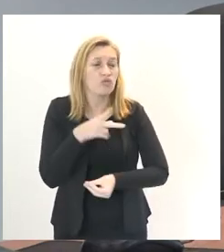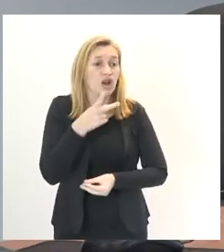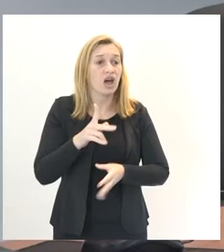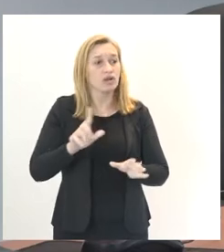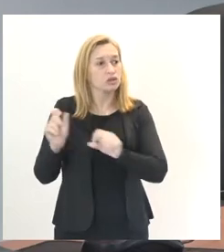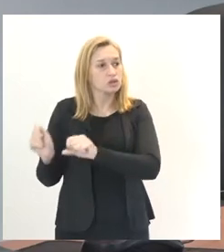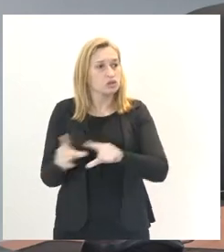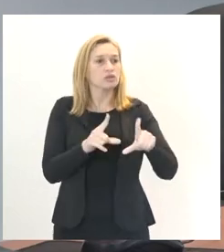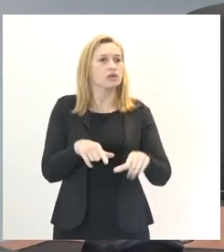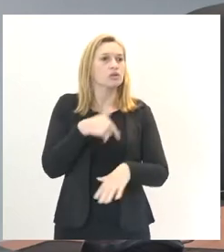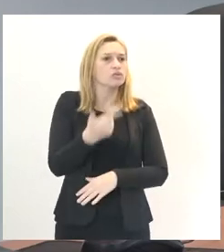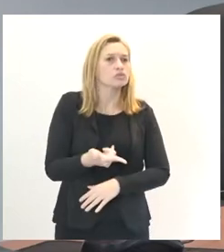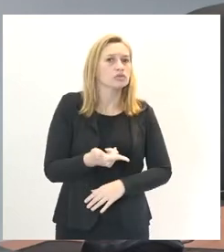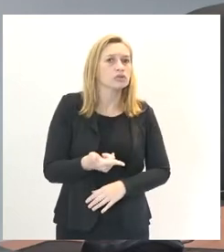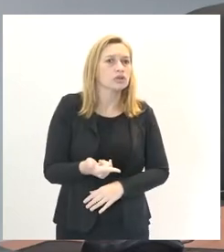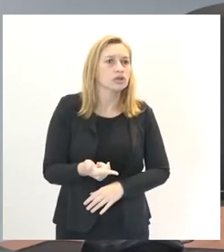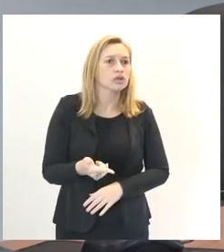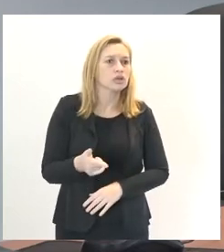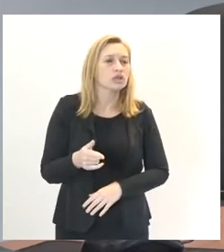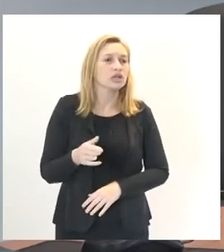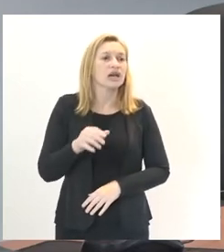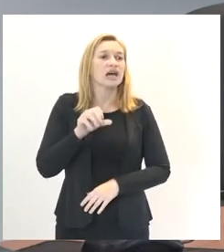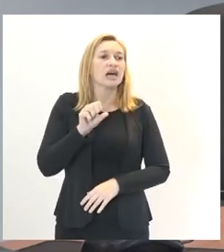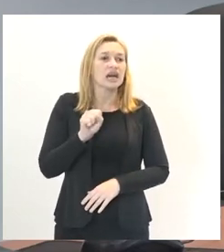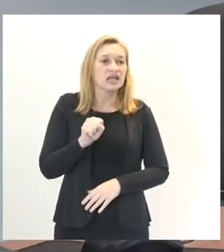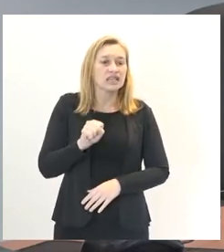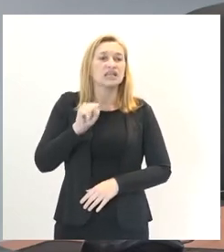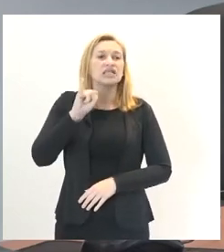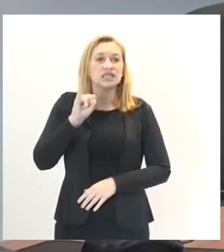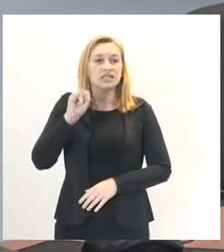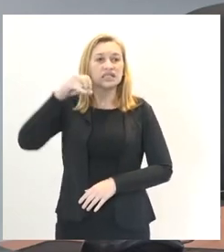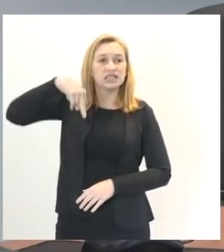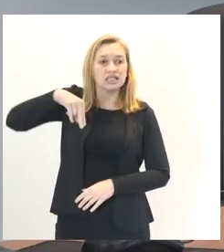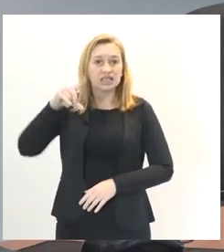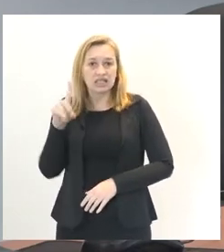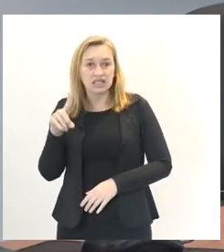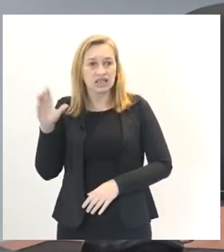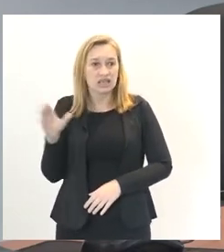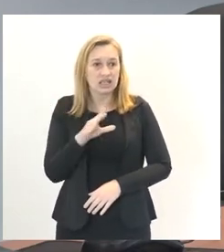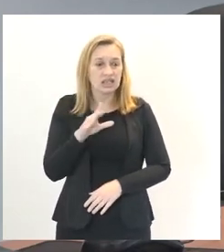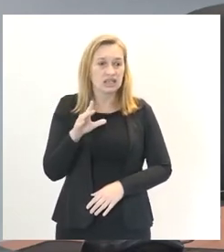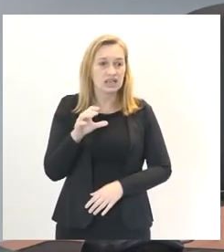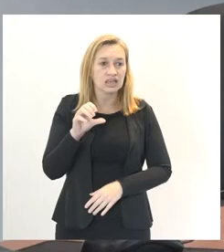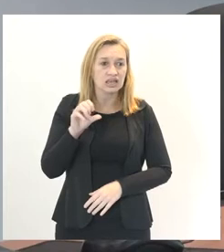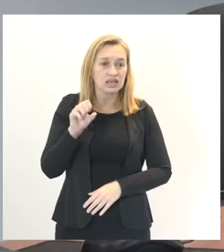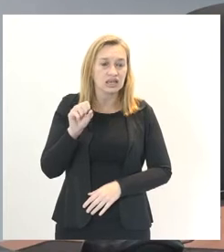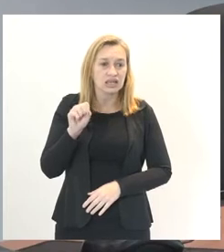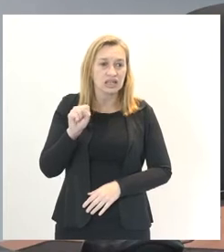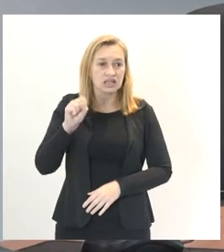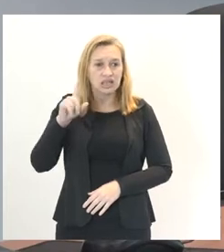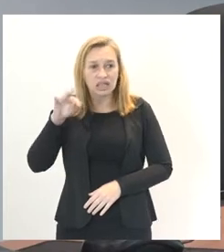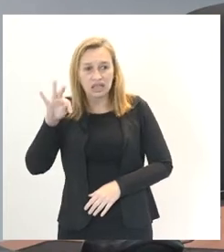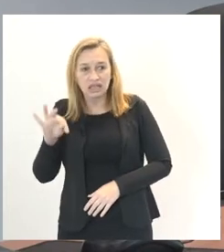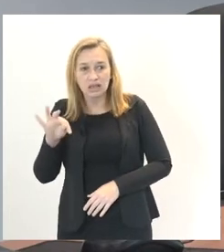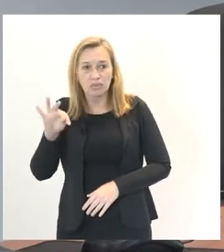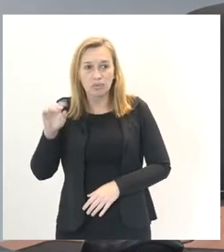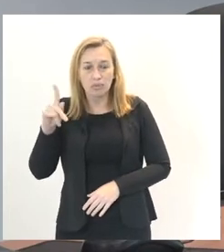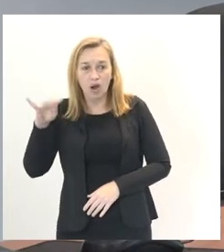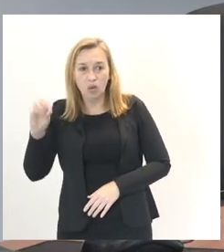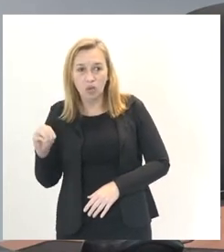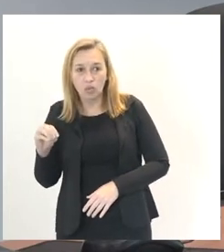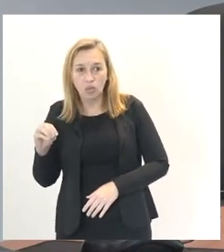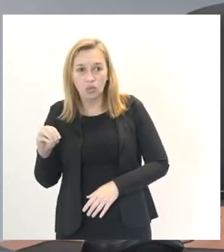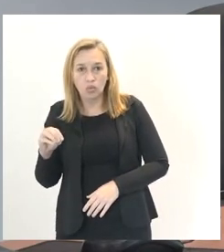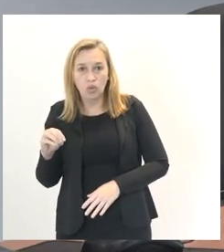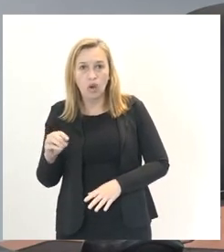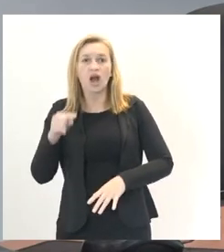palavra. É SimproCep, Paulo. Sindicerve. Não, o seu é o SimproCep. Eu estou falando próximo agora. É o Jornal 6. É